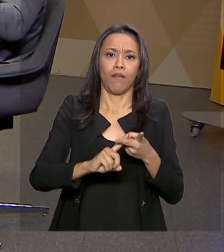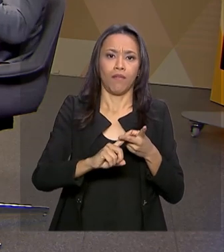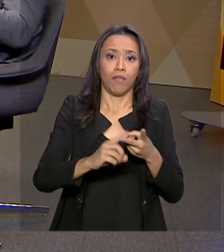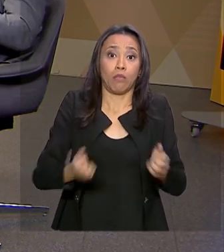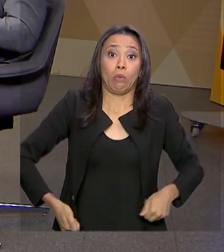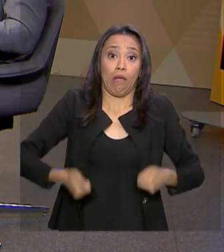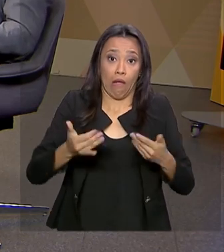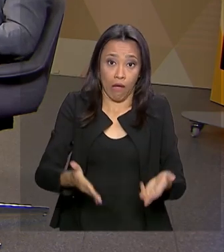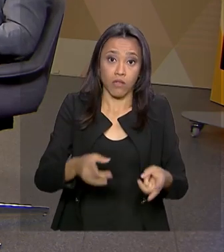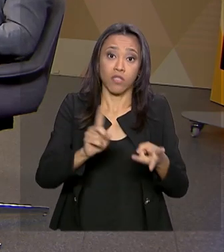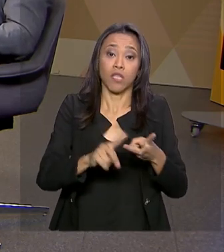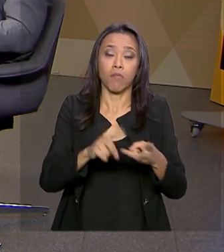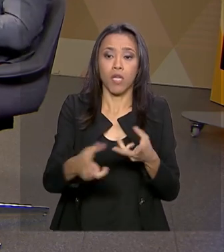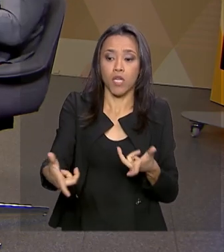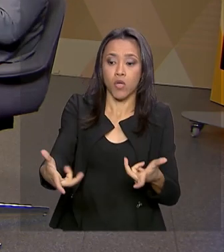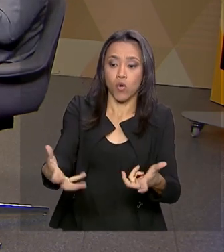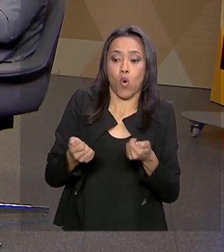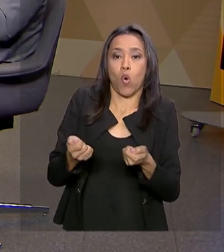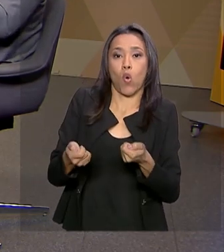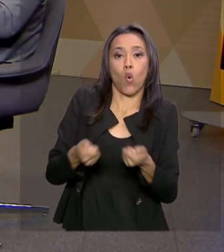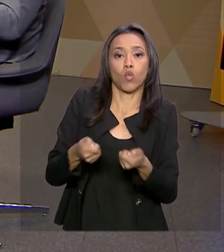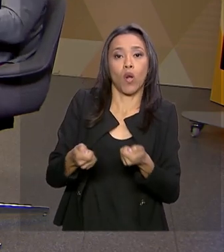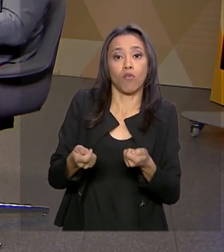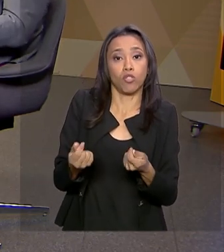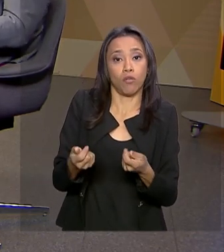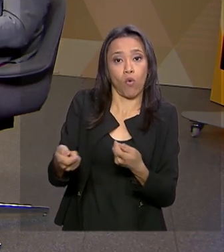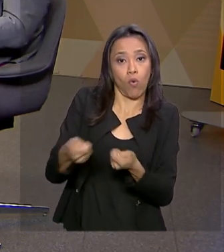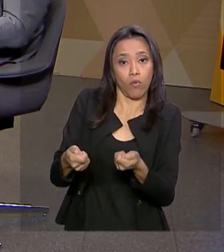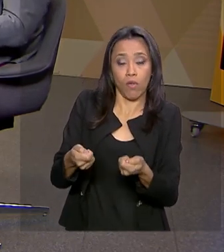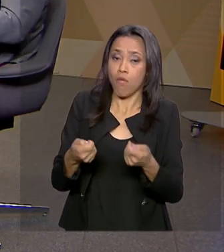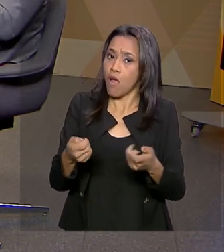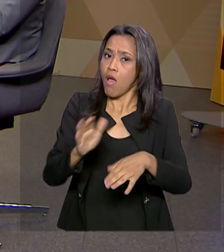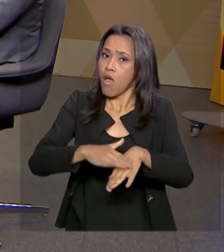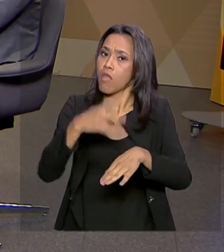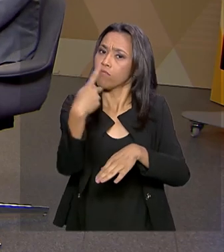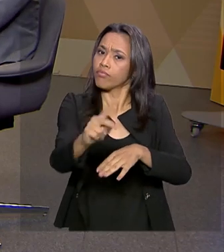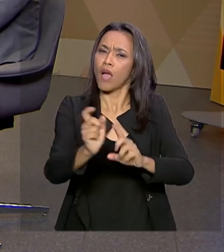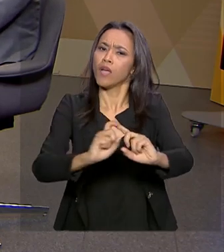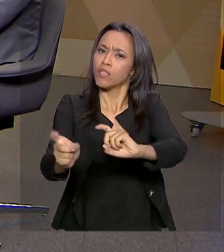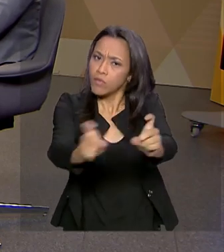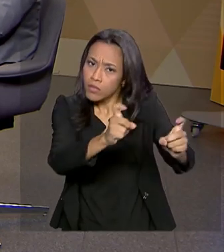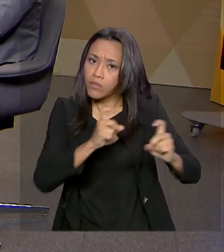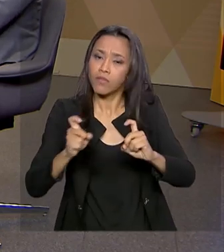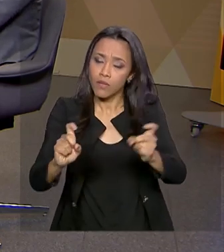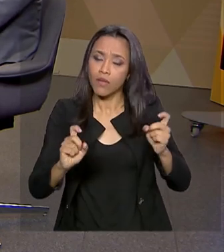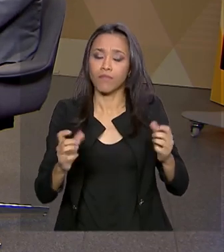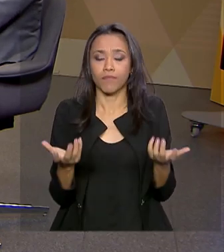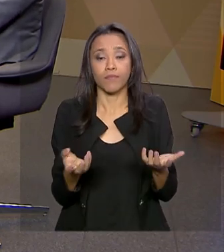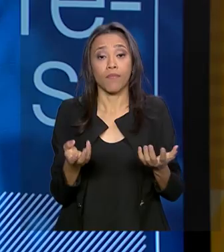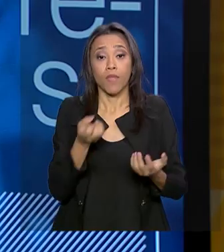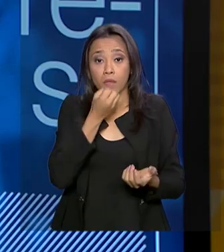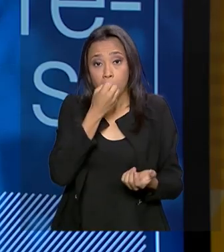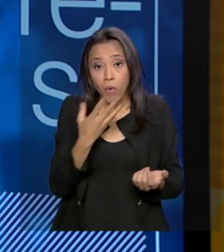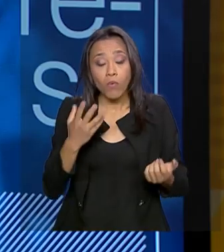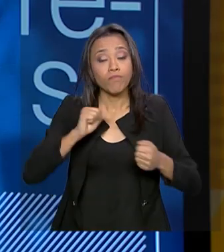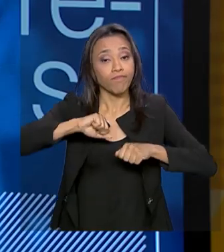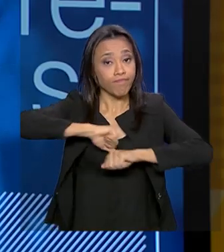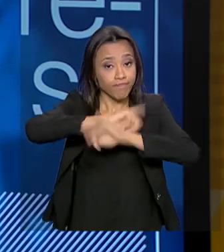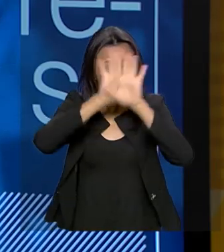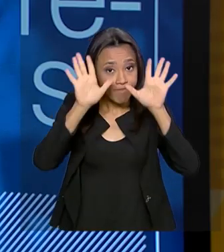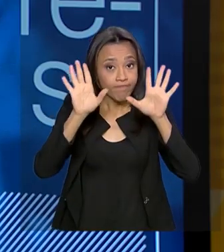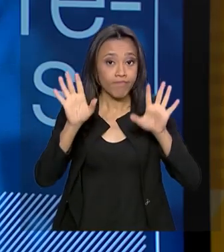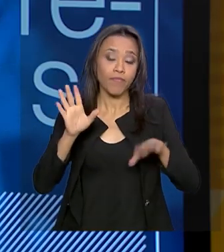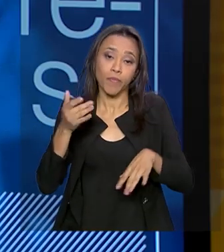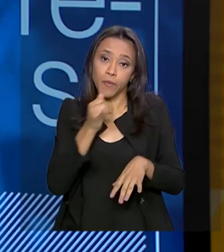esses recursos terão natureza privada. Tanto os departamentos poderão captar esses recursos, quanto os próprios professores. E é bom deixar claro. Então, o próprio